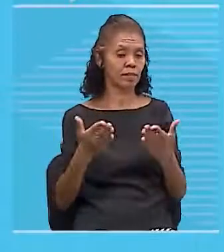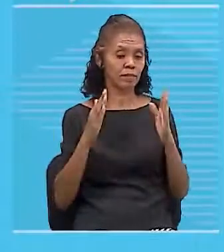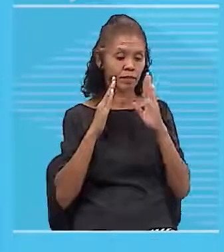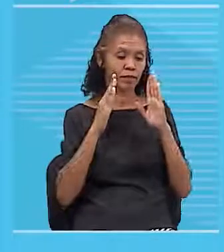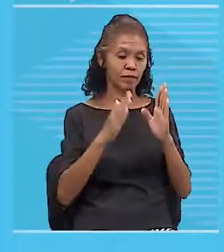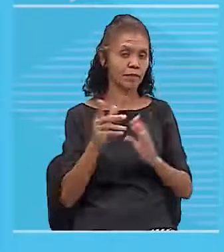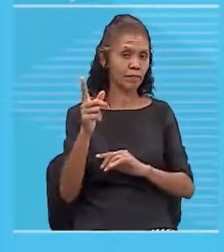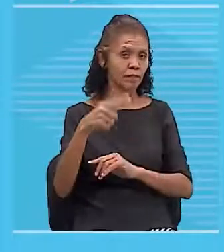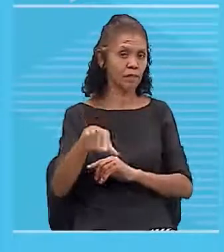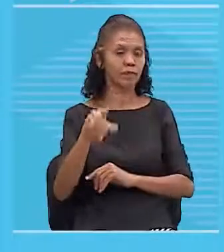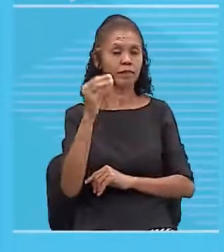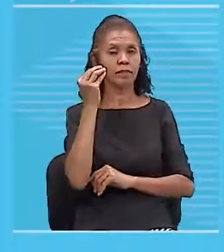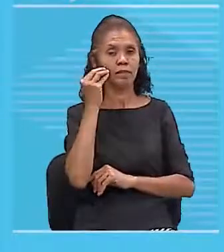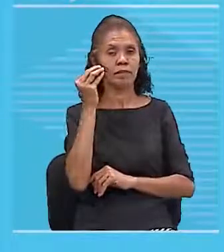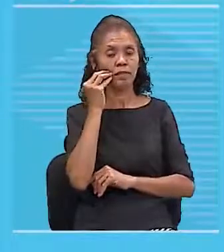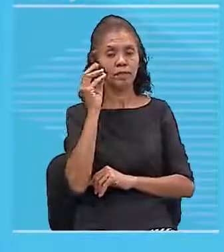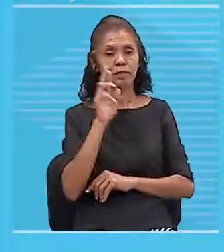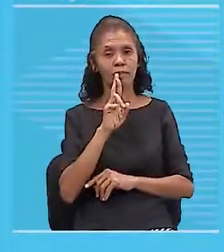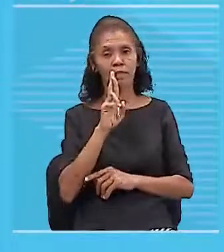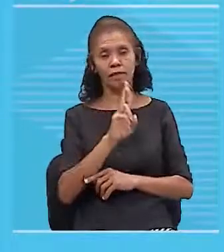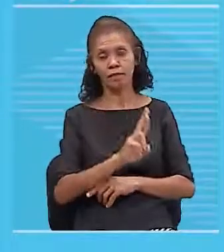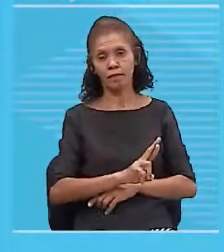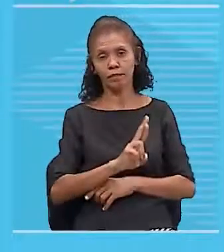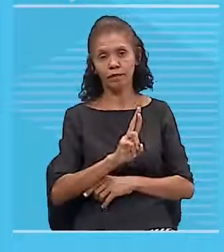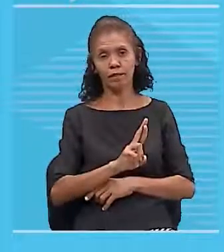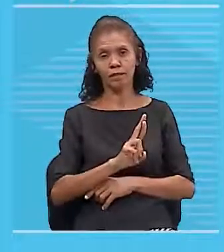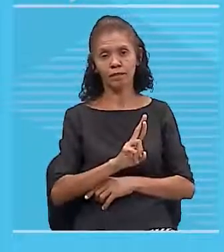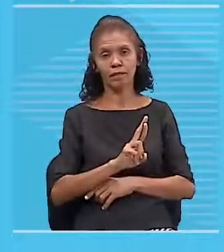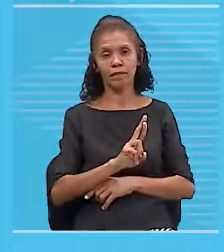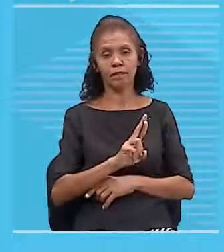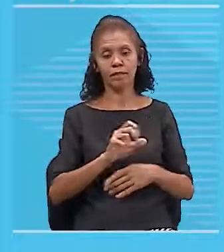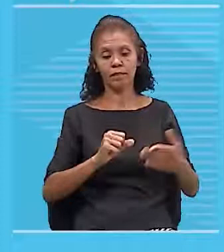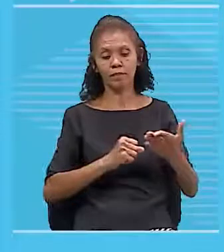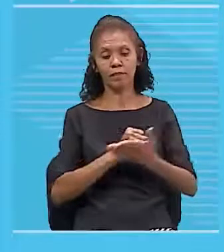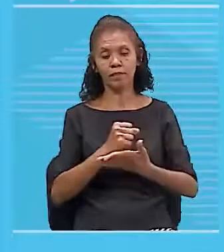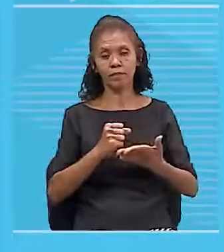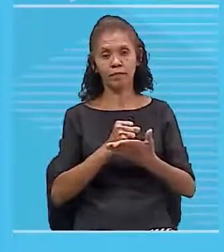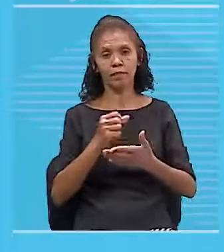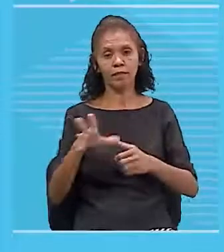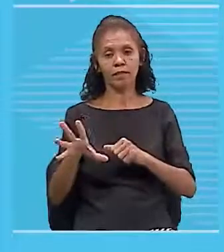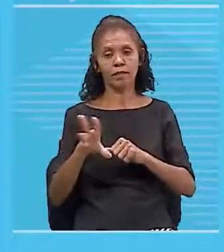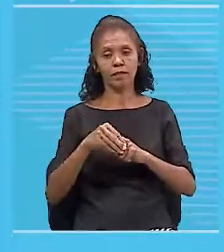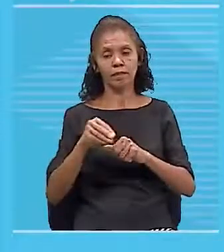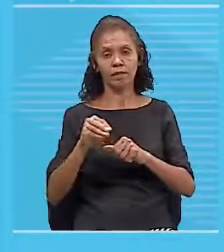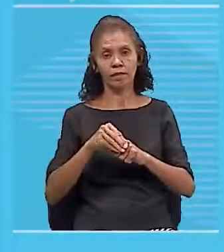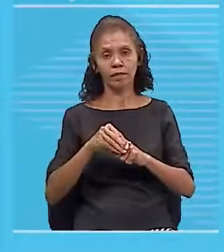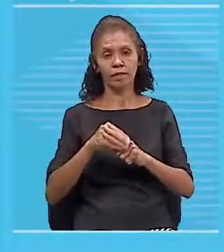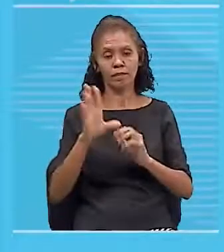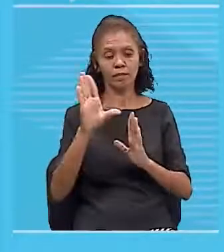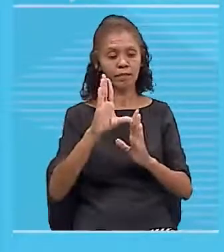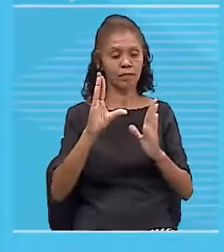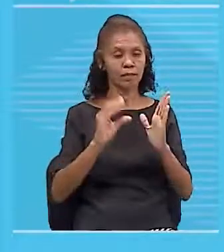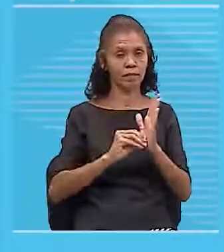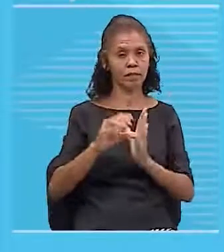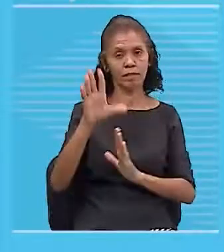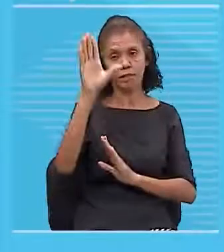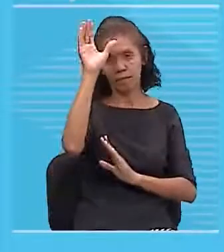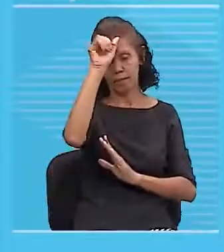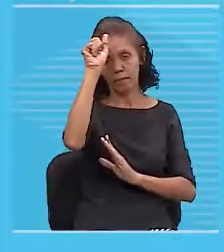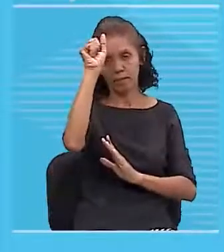responder, usando todos esses conhecimentos que a gente já adquiriu desde a semana passada